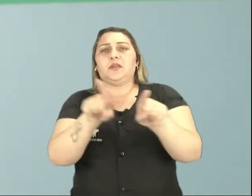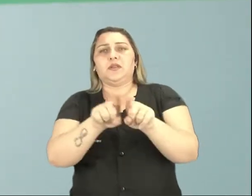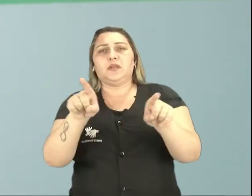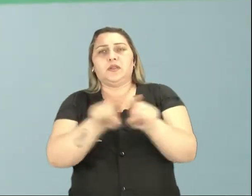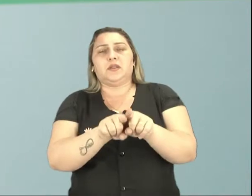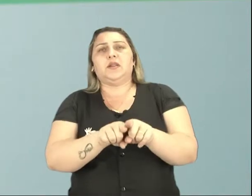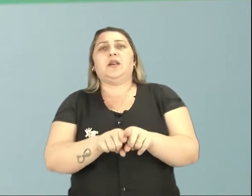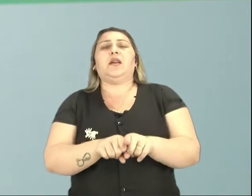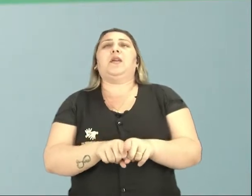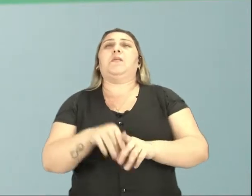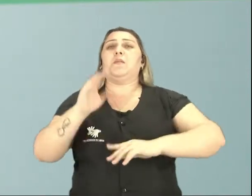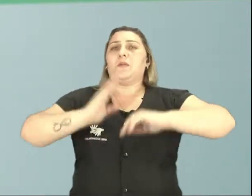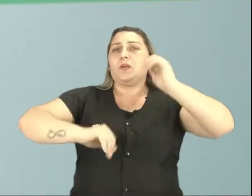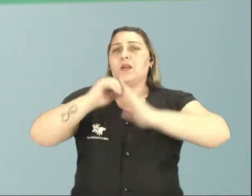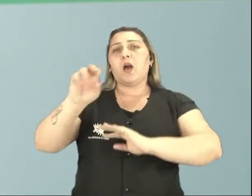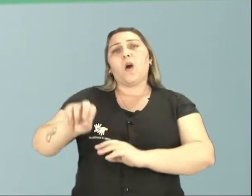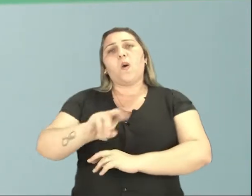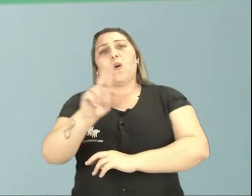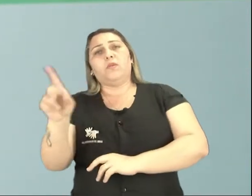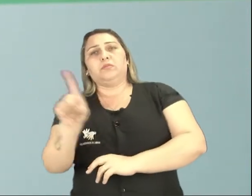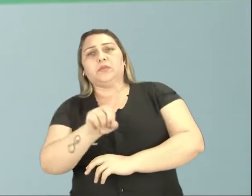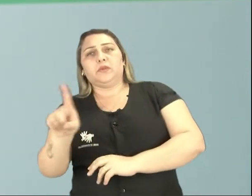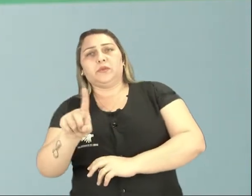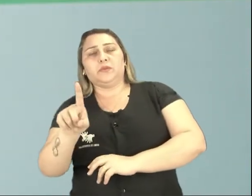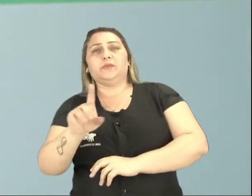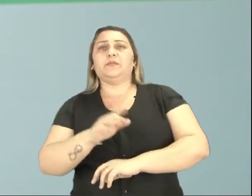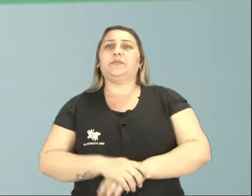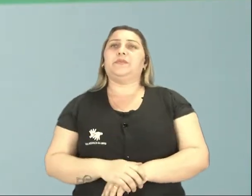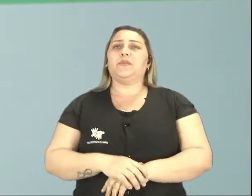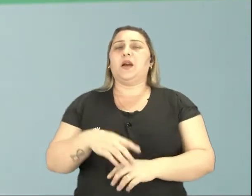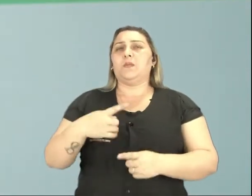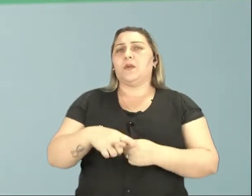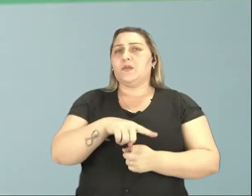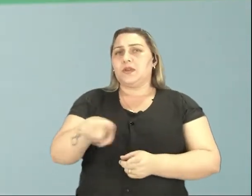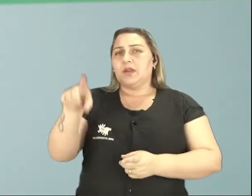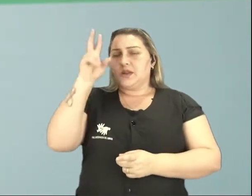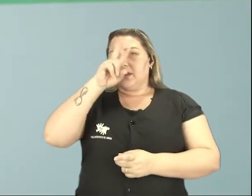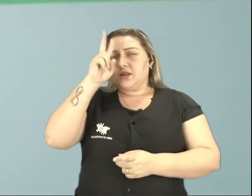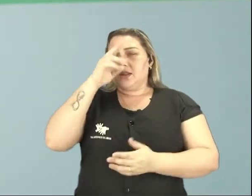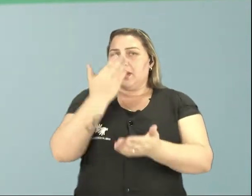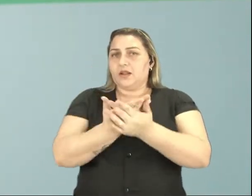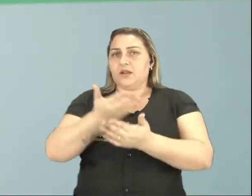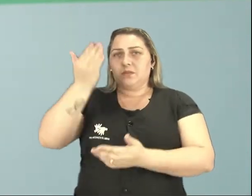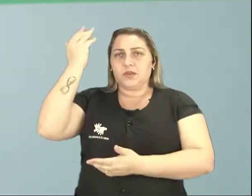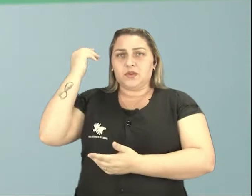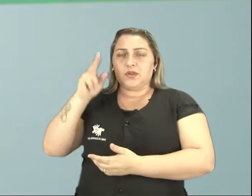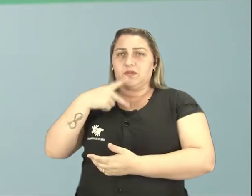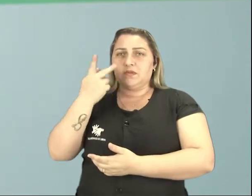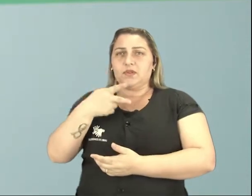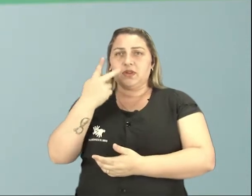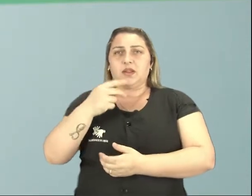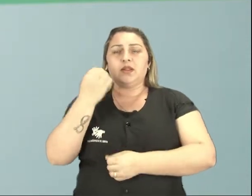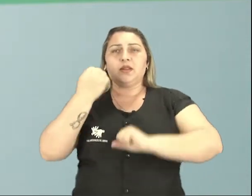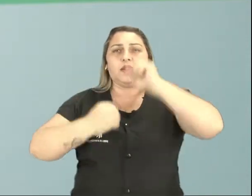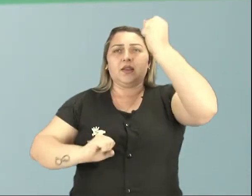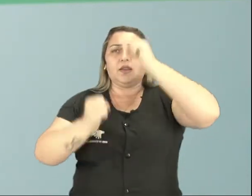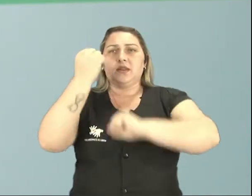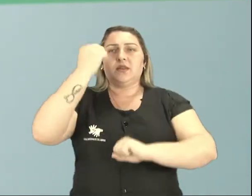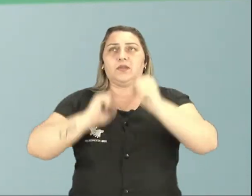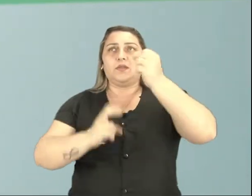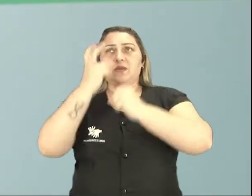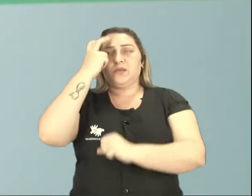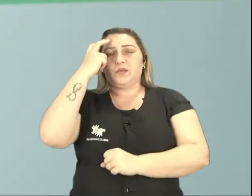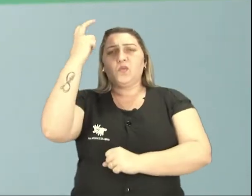amador quanto sendo profissional, infelizmente. Porque vocês devem lembrar que na aula anterior nós falamos sobre a indústria cultural.